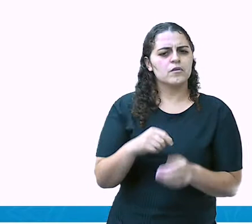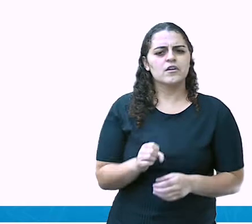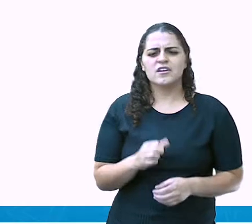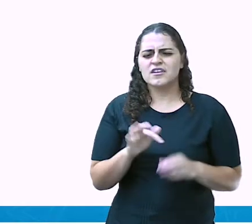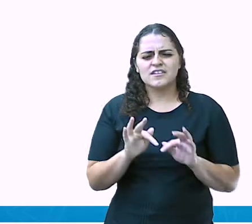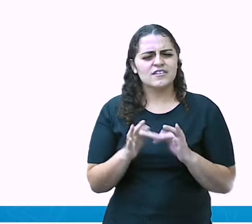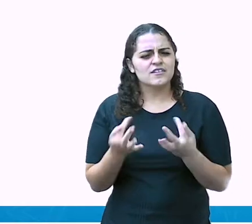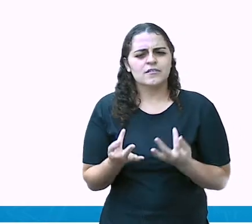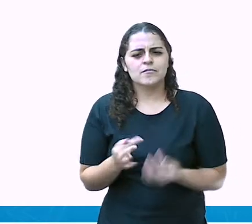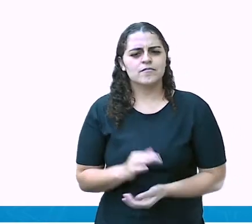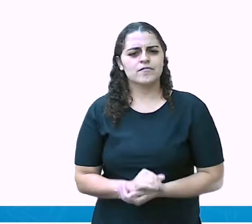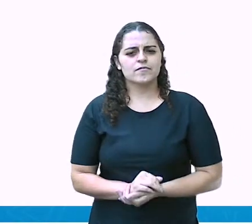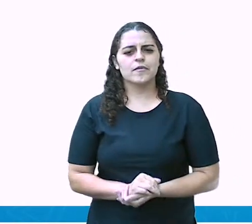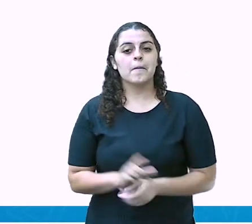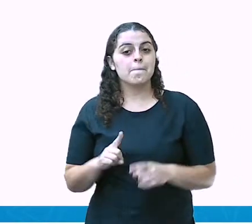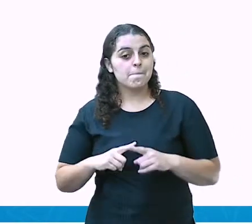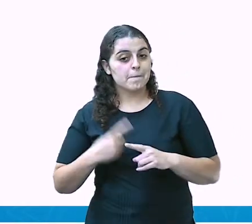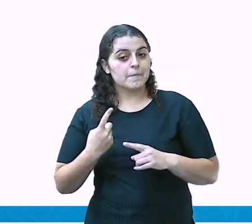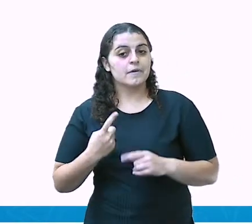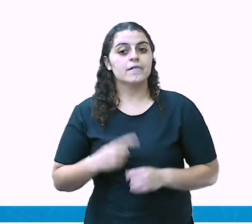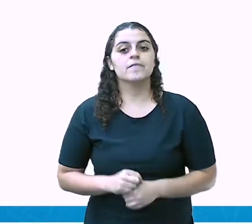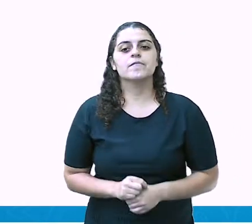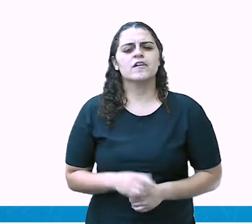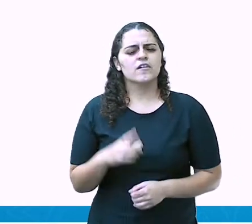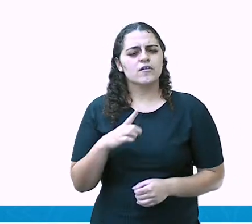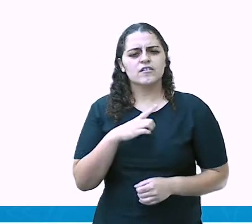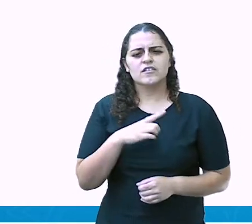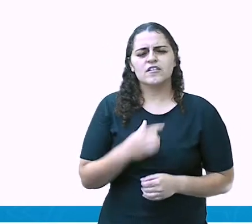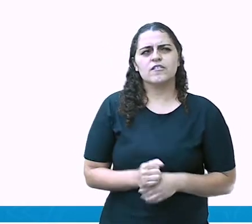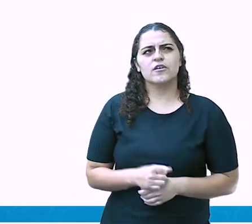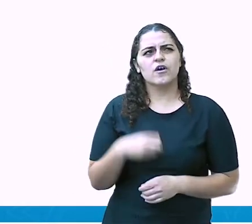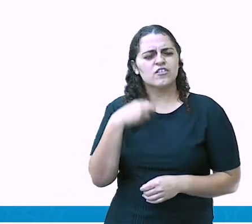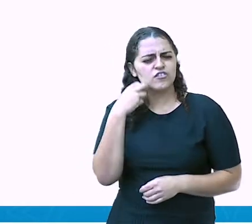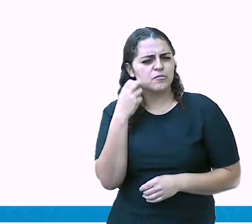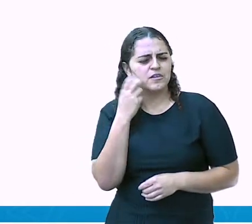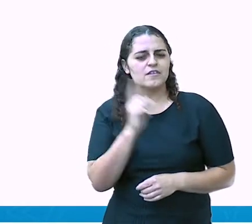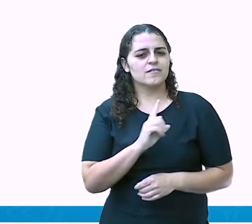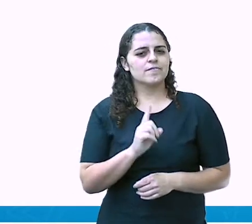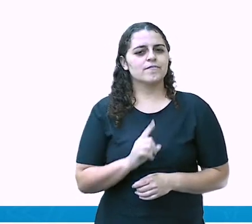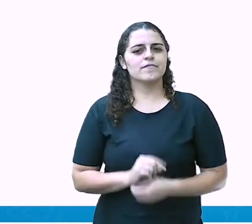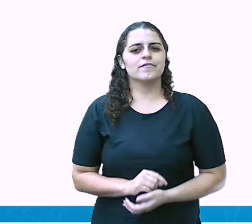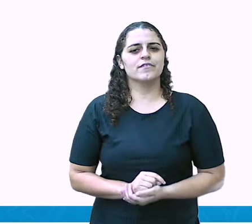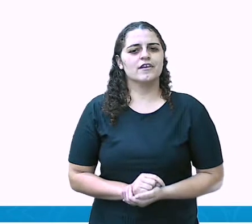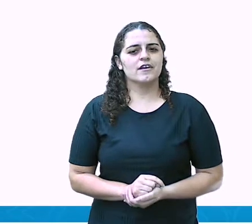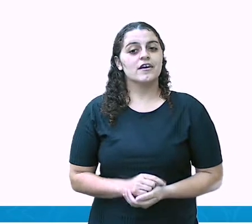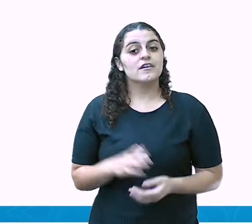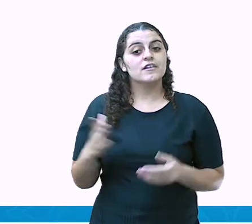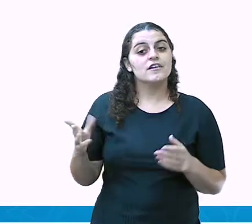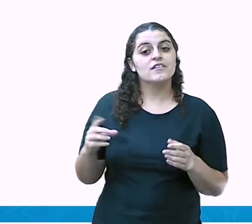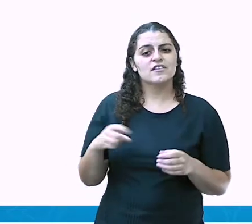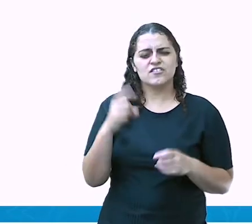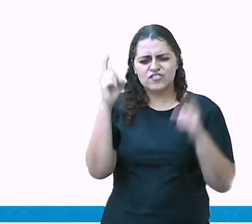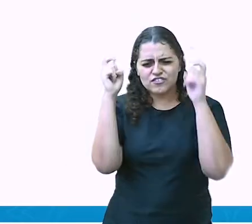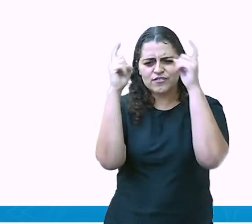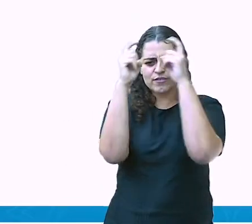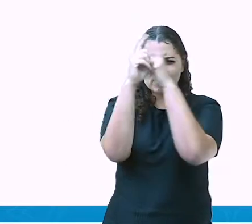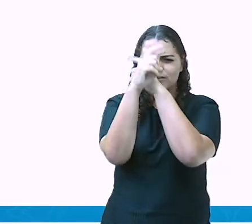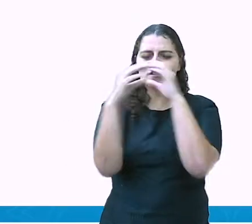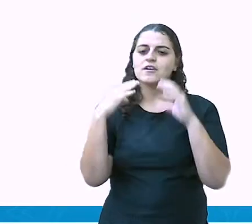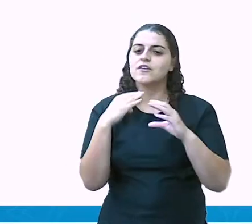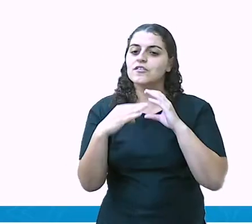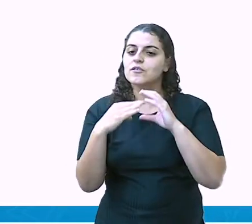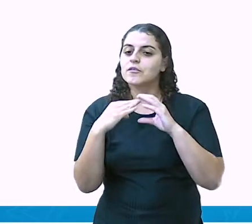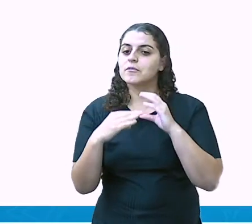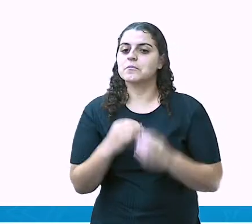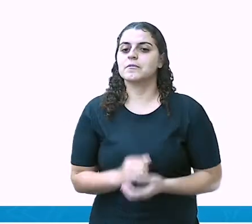Simples pra ela. Mas não tem a ver com a timidez. Esse, essa dificuldade que ela tem de